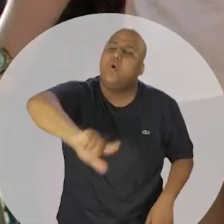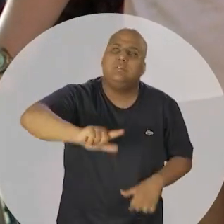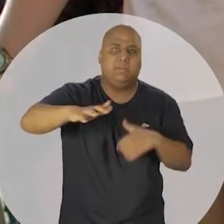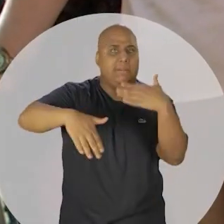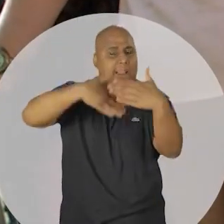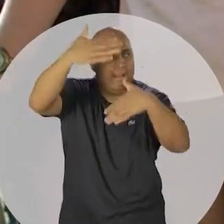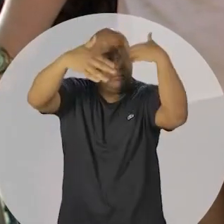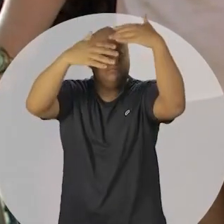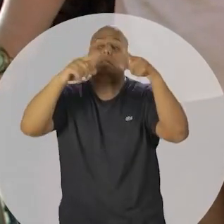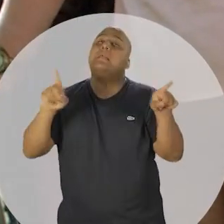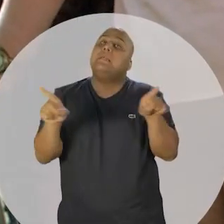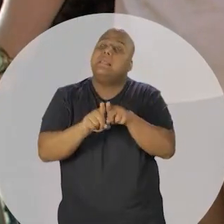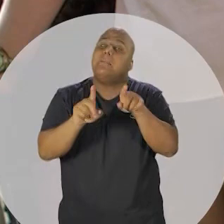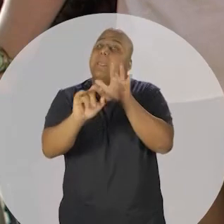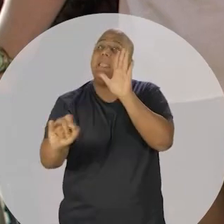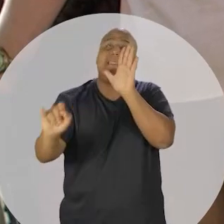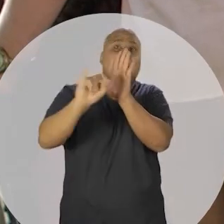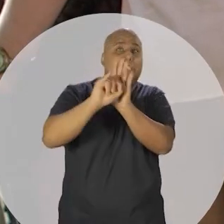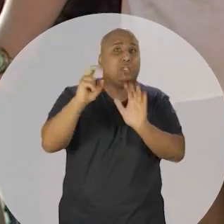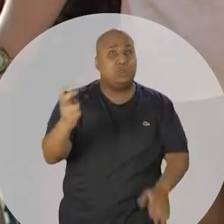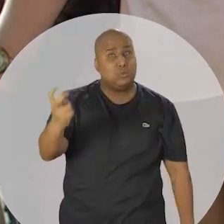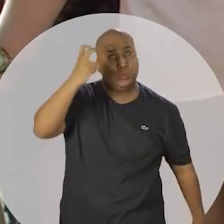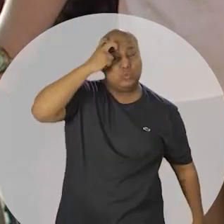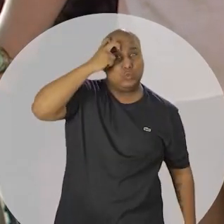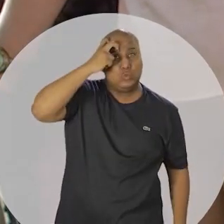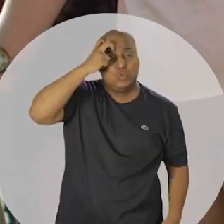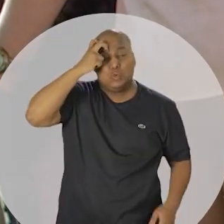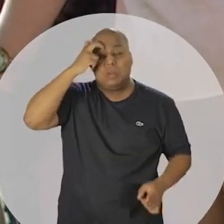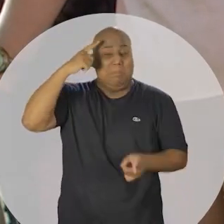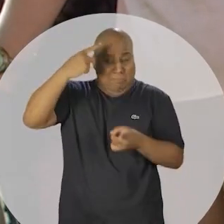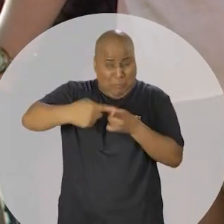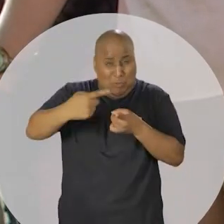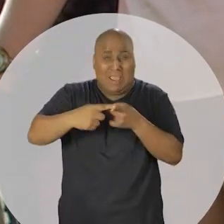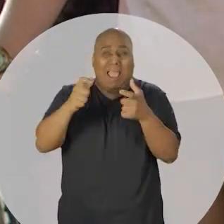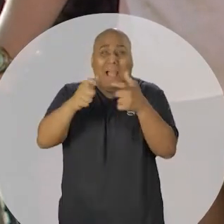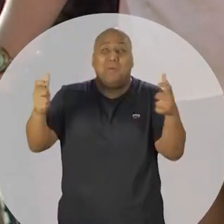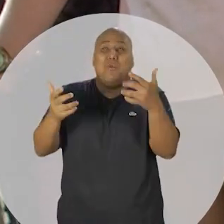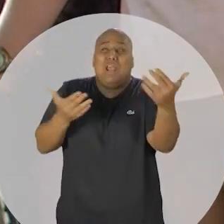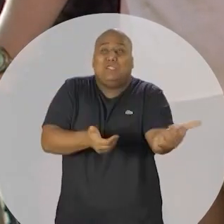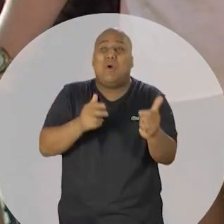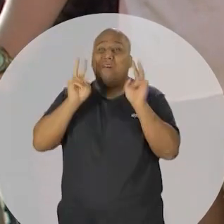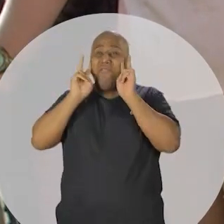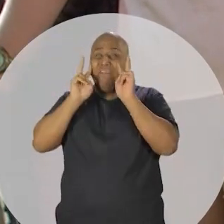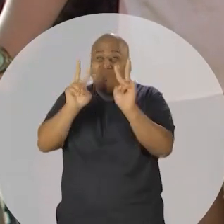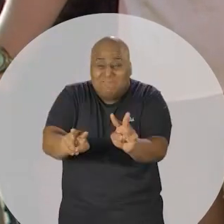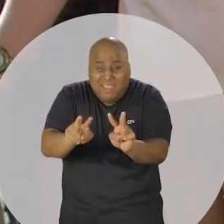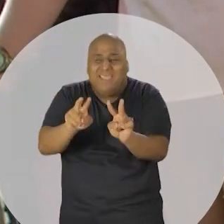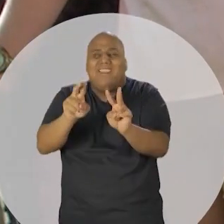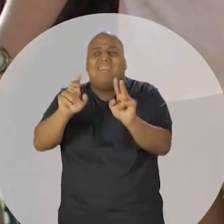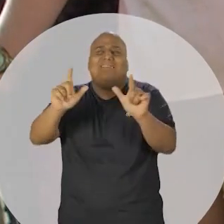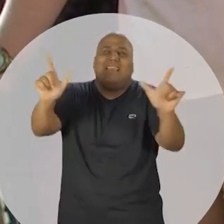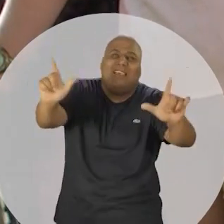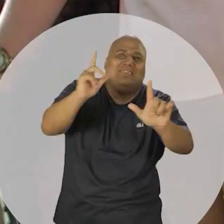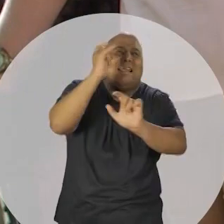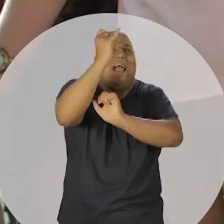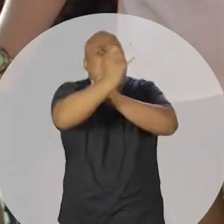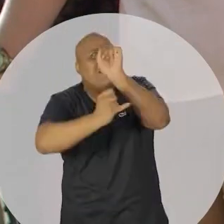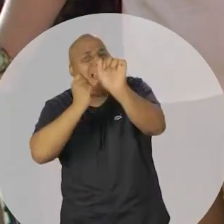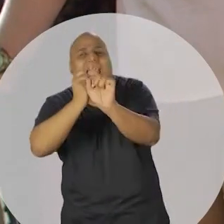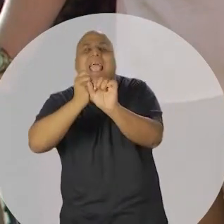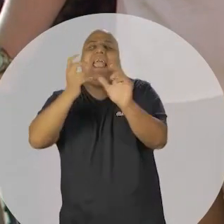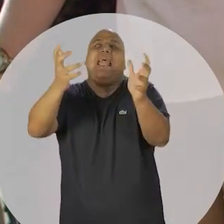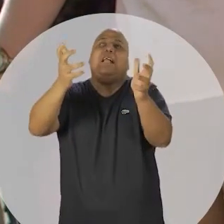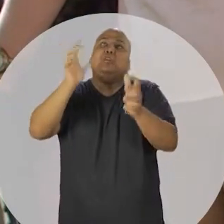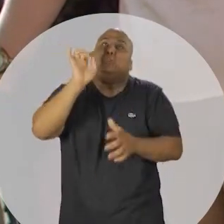desafio de empreender ou de trabalhar, e tem que ter uma identidade cultural que substitua na cabeça dele o grave equívoco de ser feliz e